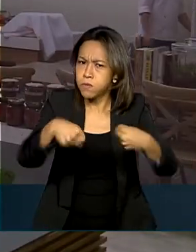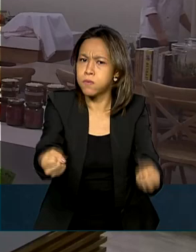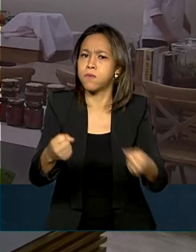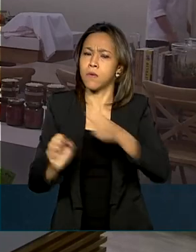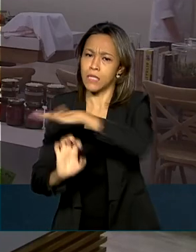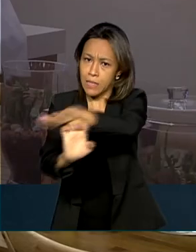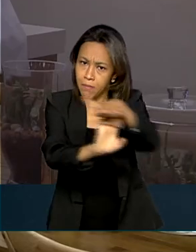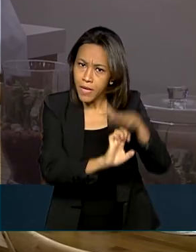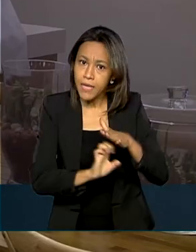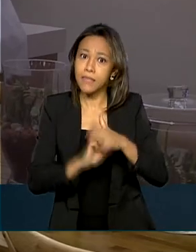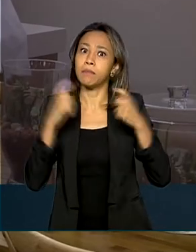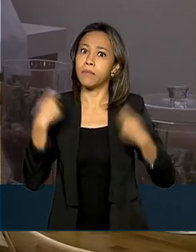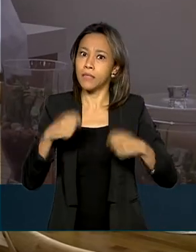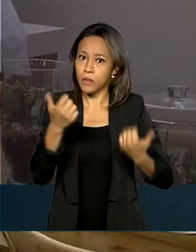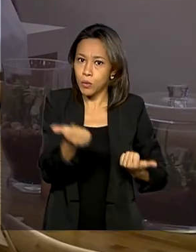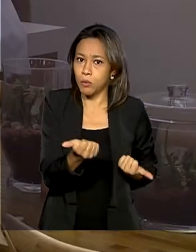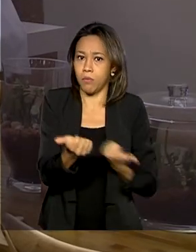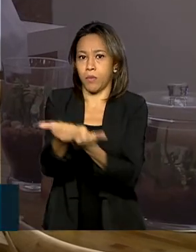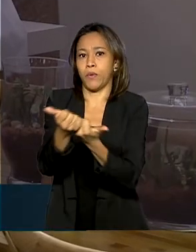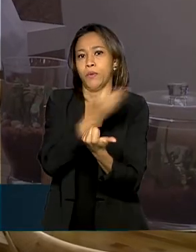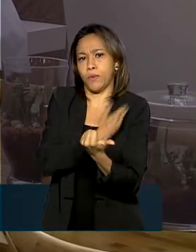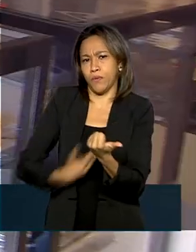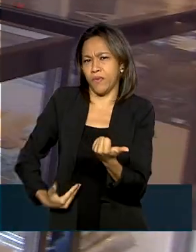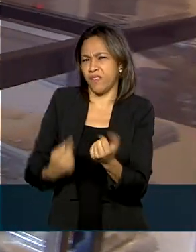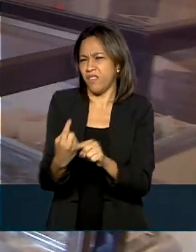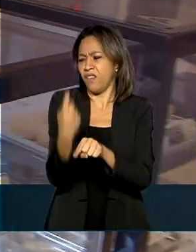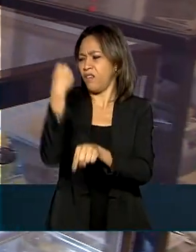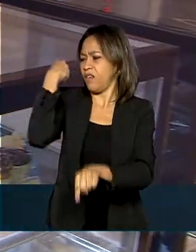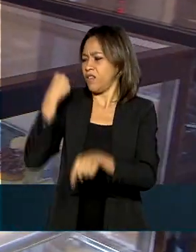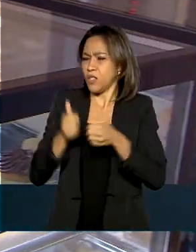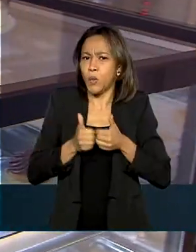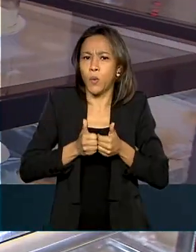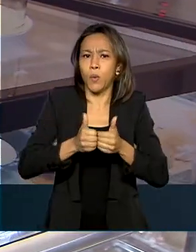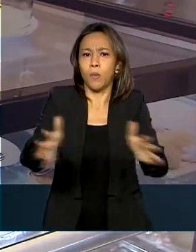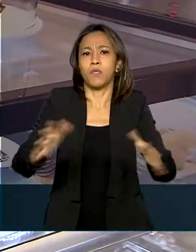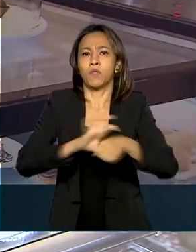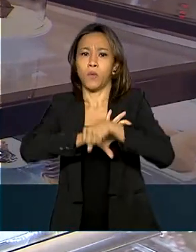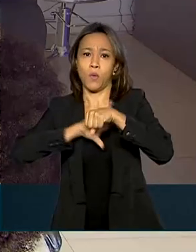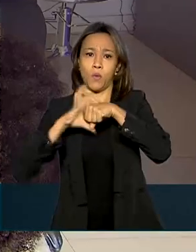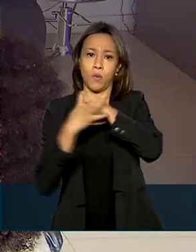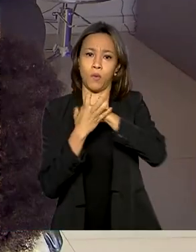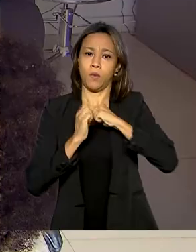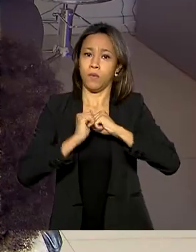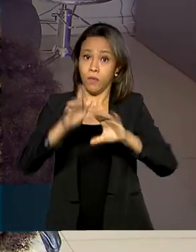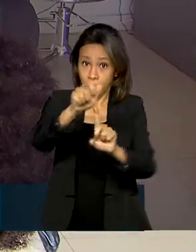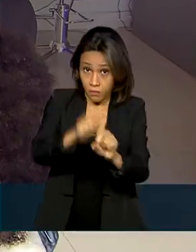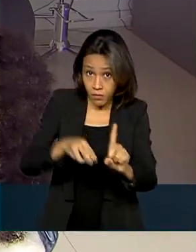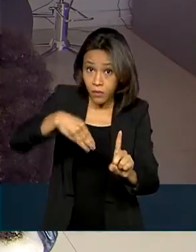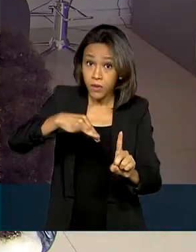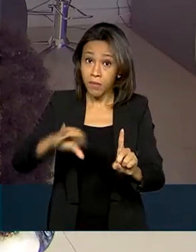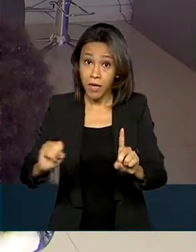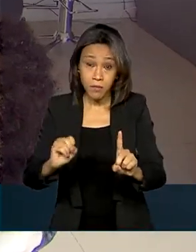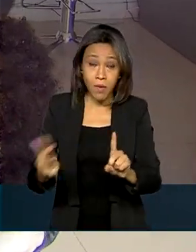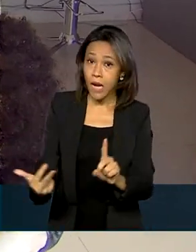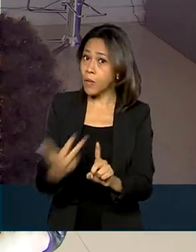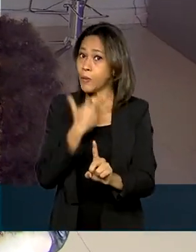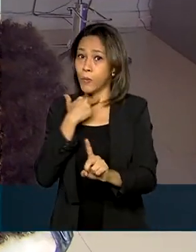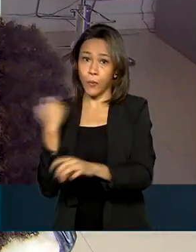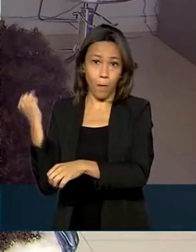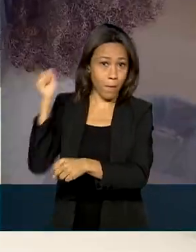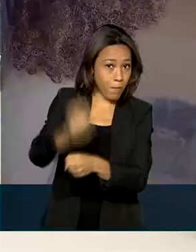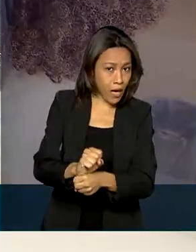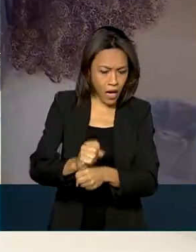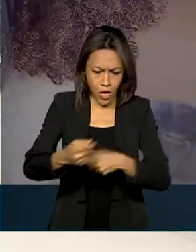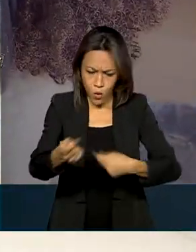precisou de um reforço desde que a pandemia do coronavírus foi decretada em março. Para não paralisar as atividades